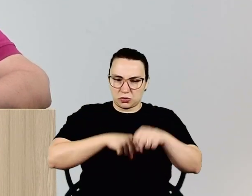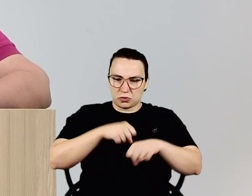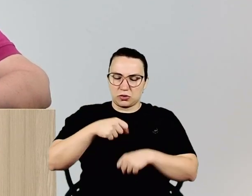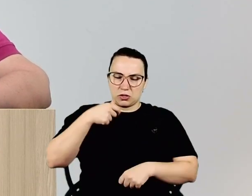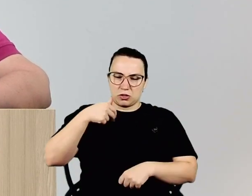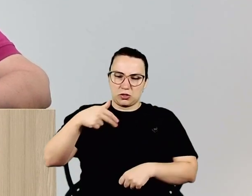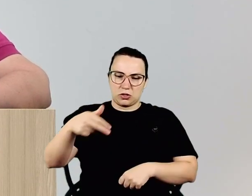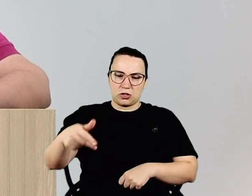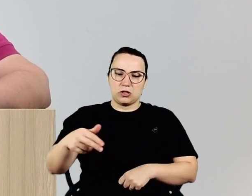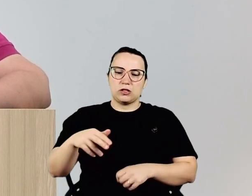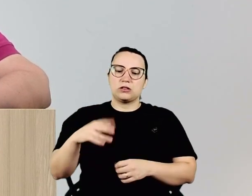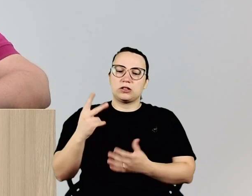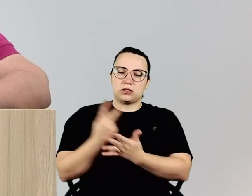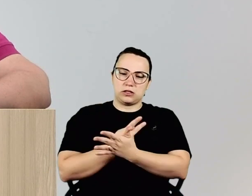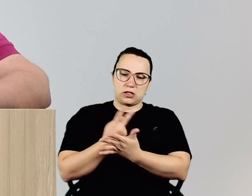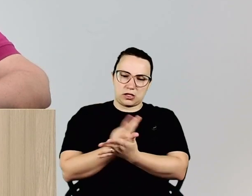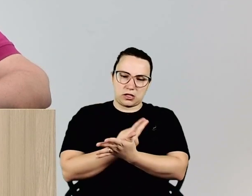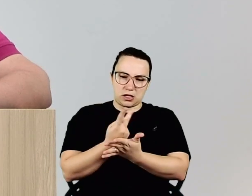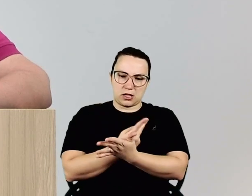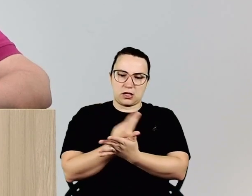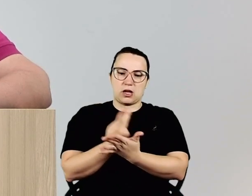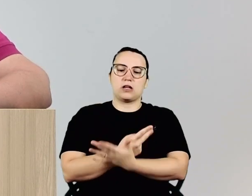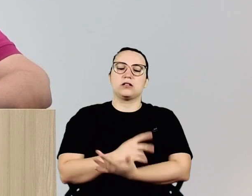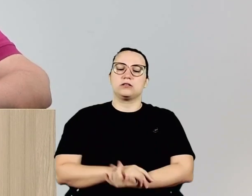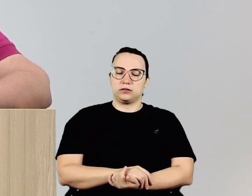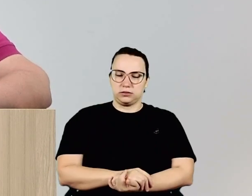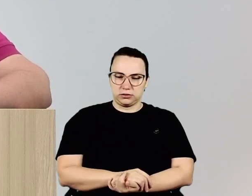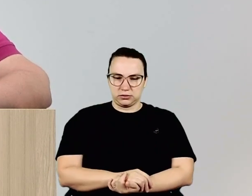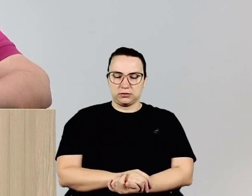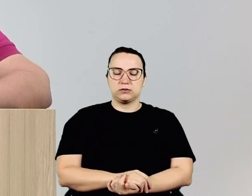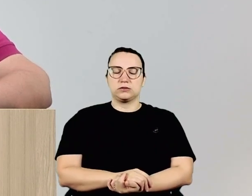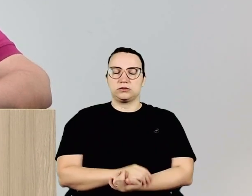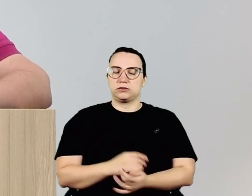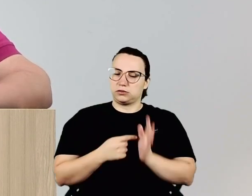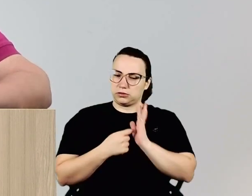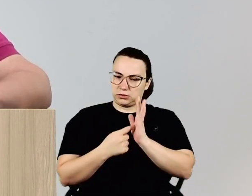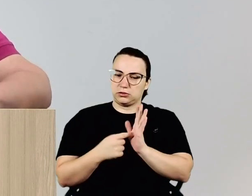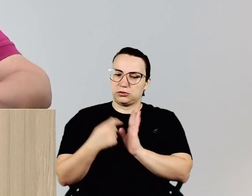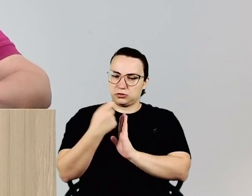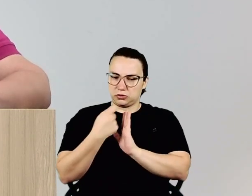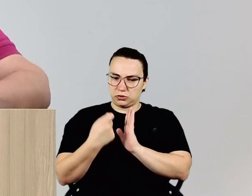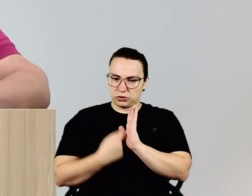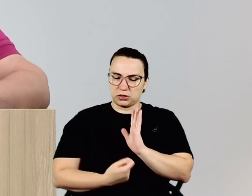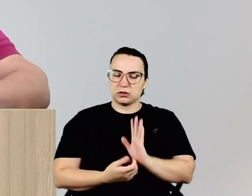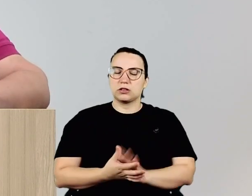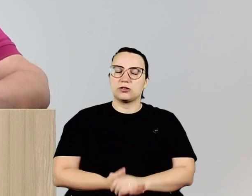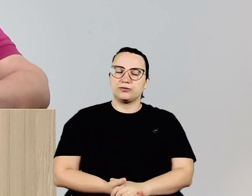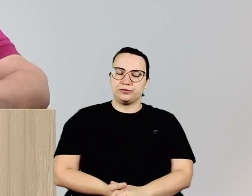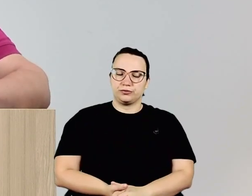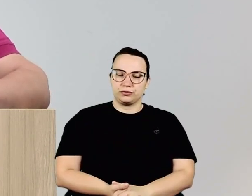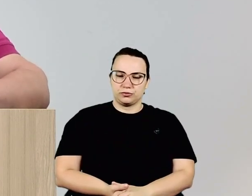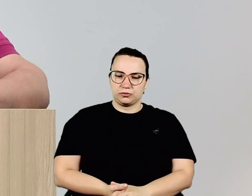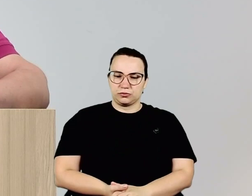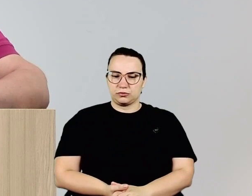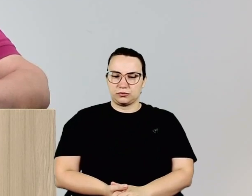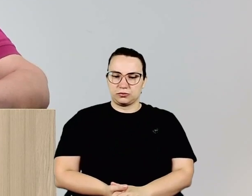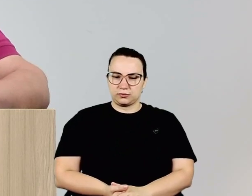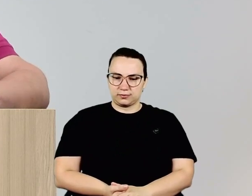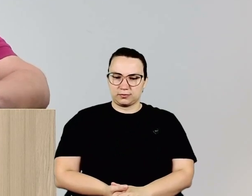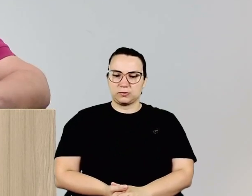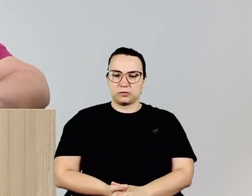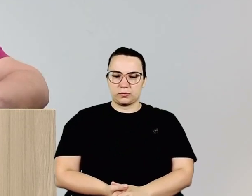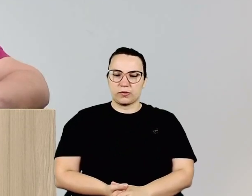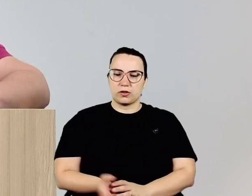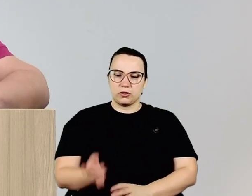totalmente irregular. E a gente fará uma indicação para isso, Paulo. E, enfim, é assim que a gente